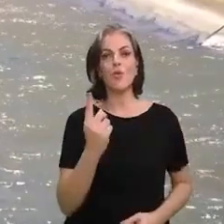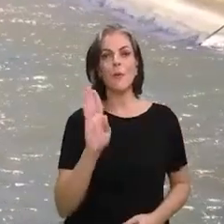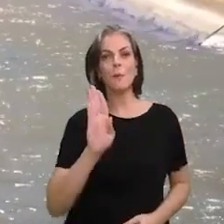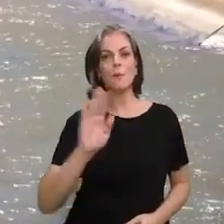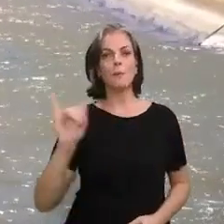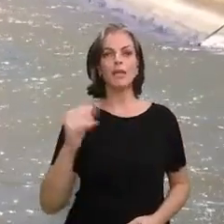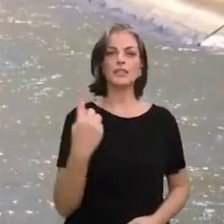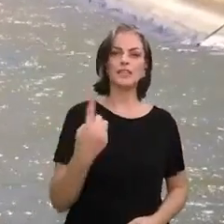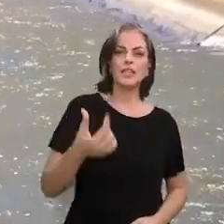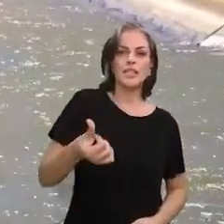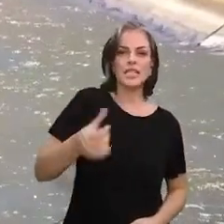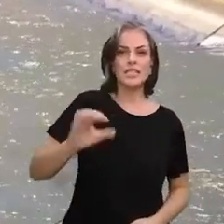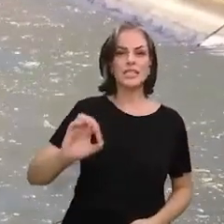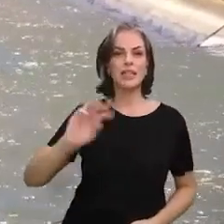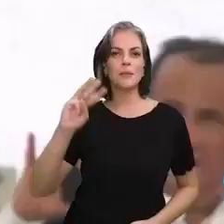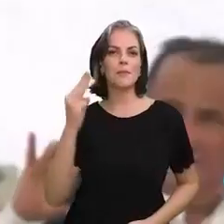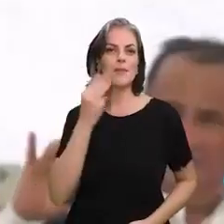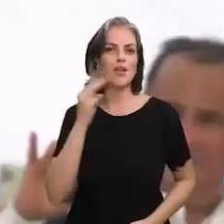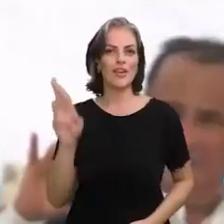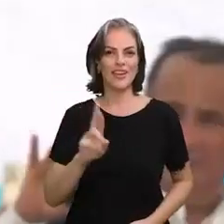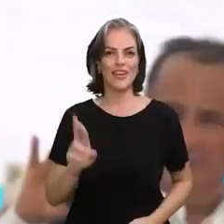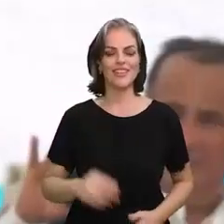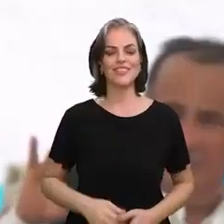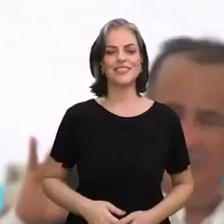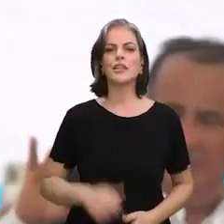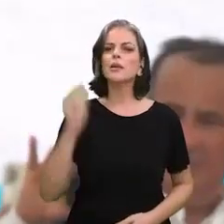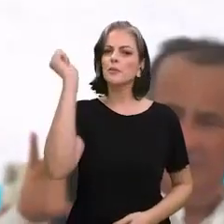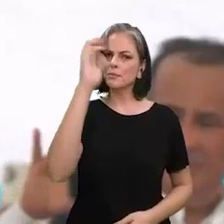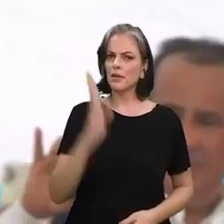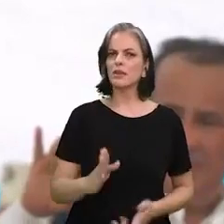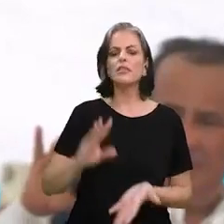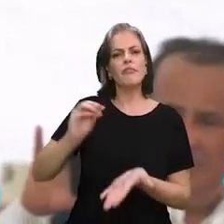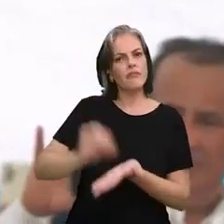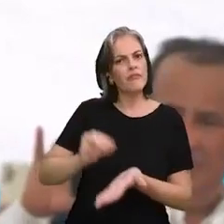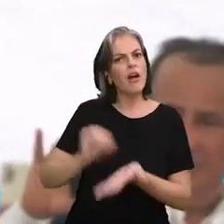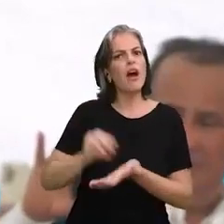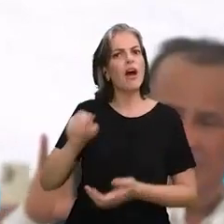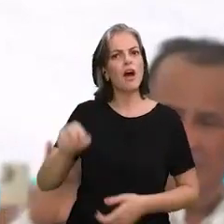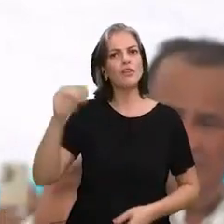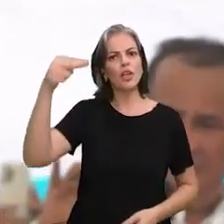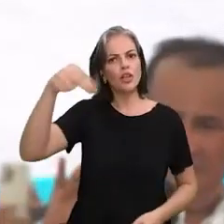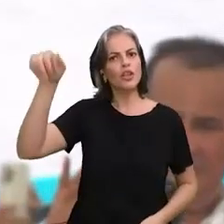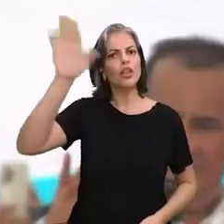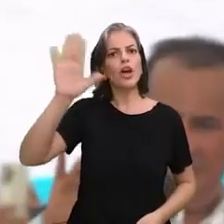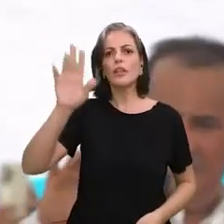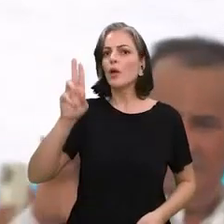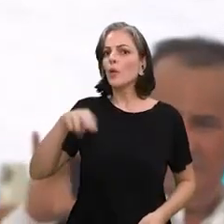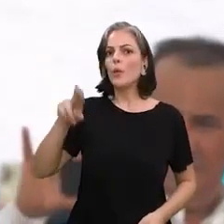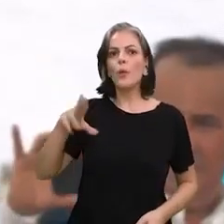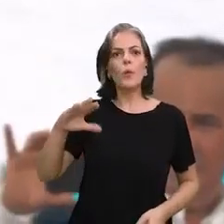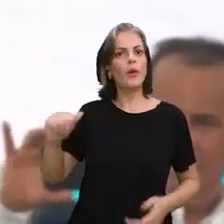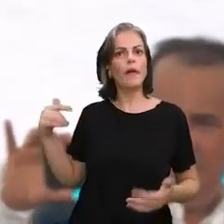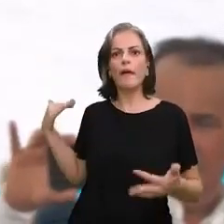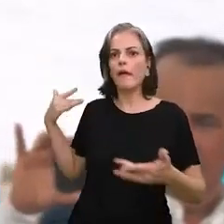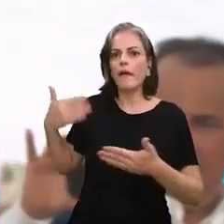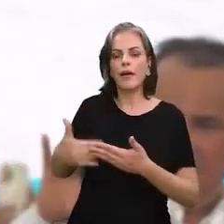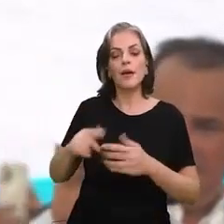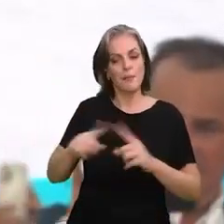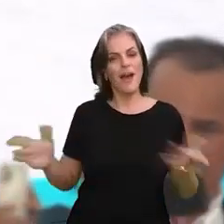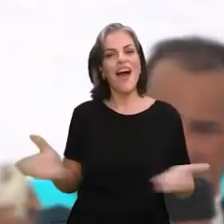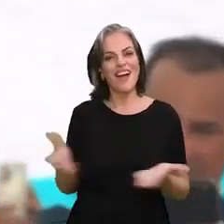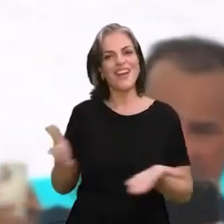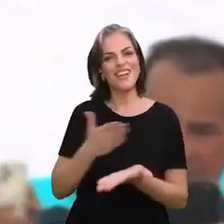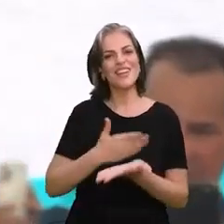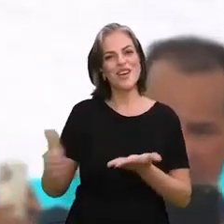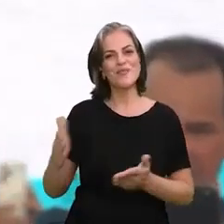160 milhões de reais. O Brasil tem uma dívida para o Nordeste que nunca foi paga, mas começa a ser paga